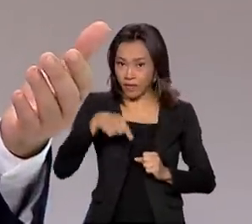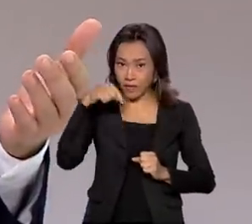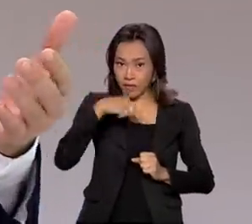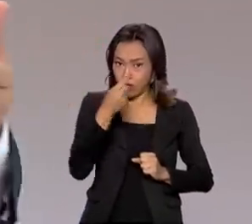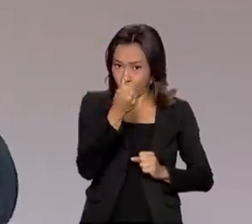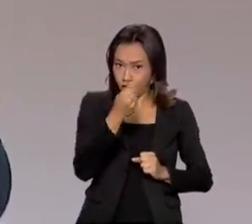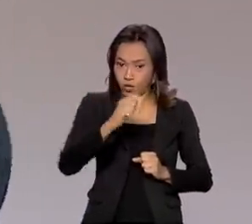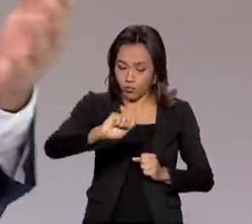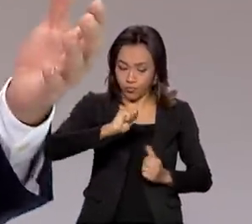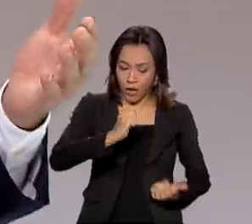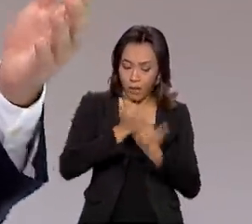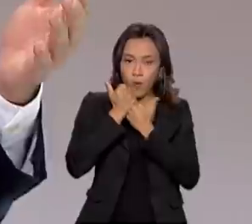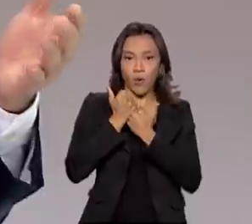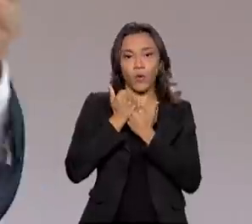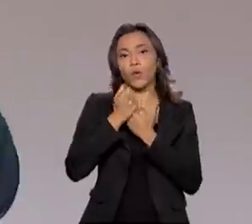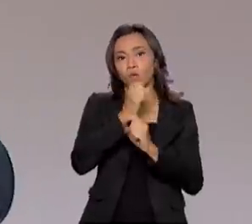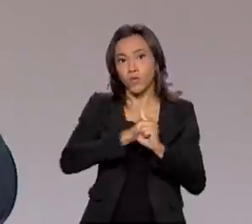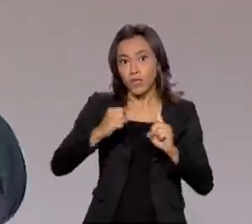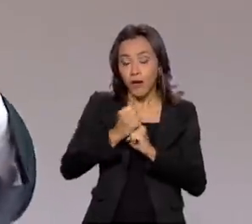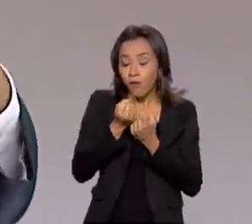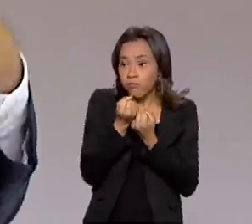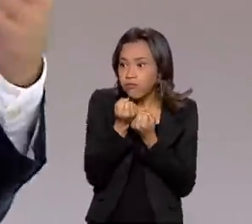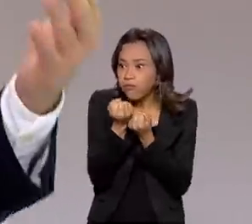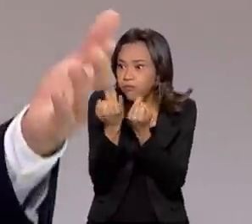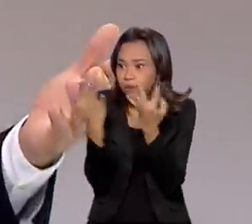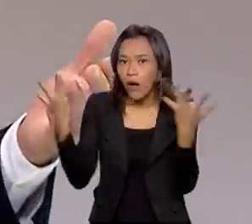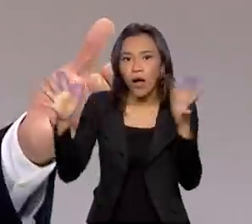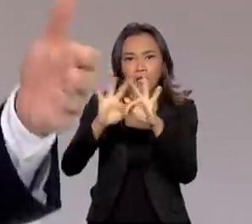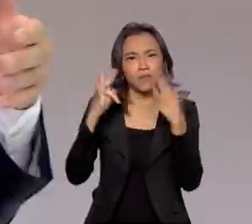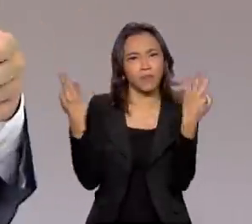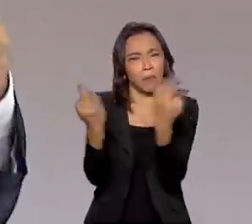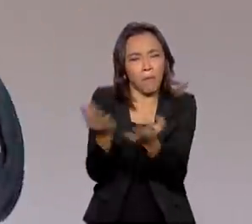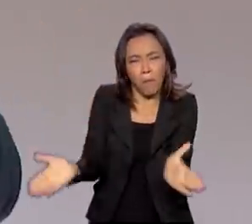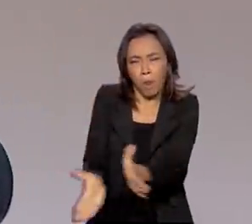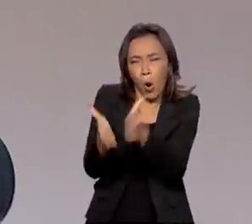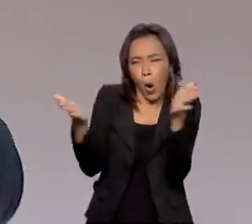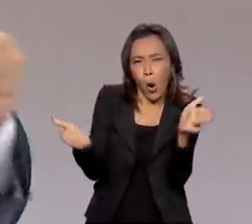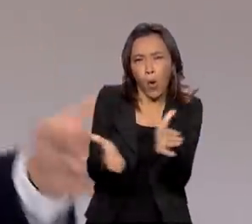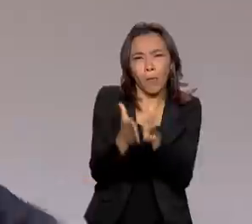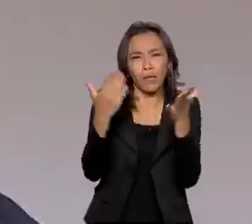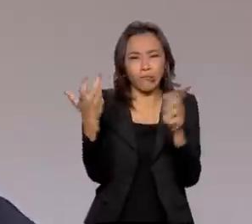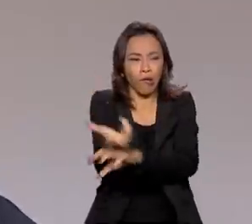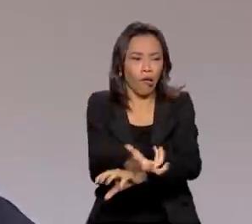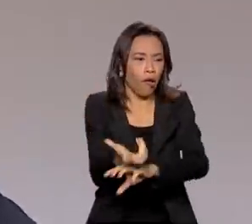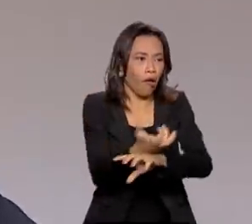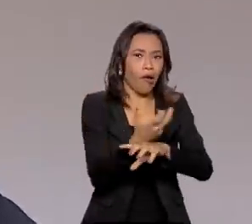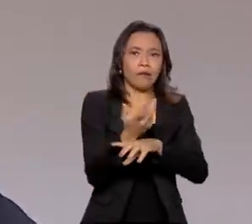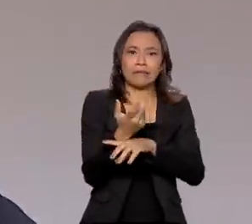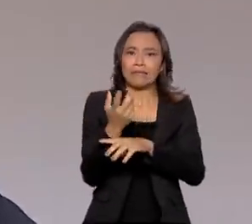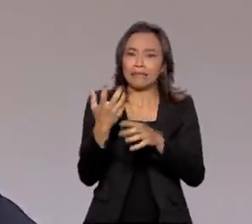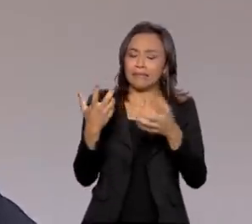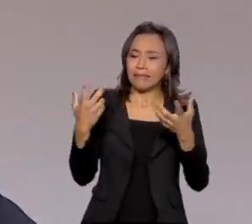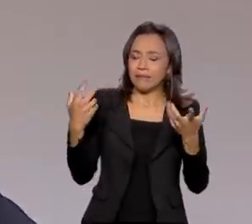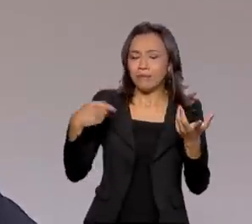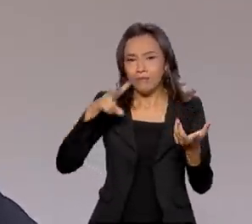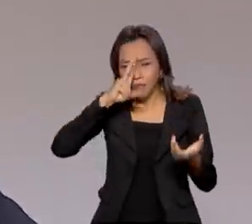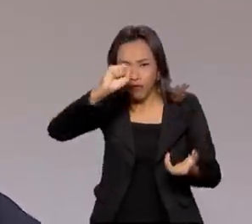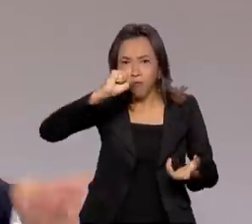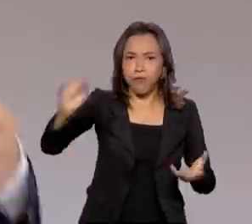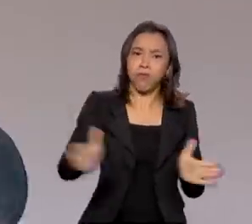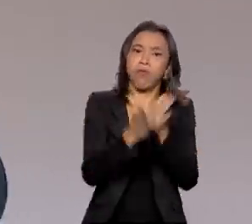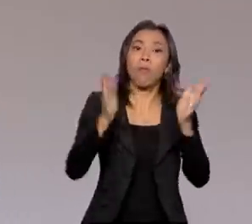emergencial, milhões de famílias cairiam na pobreza ou na extrema pobreza no Brasil por conta dos efeitos da pandemia